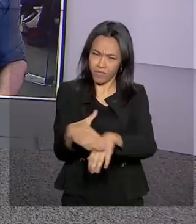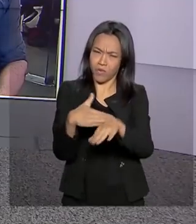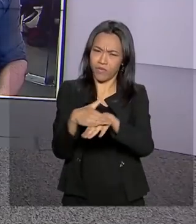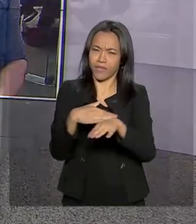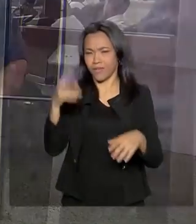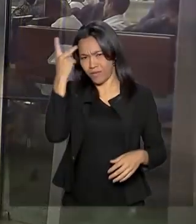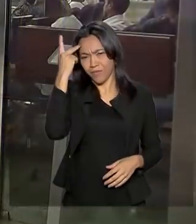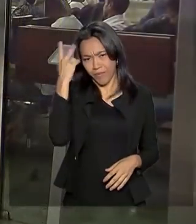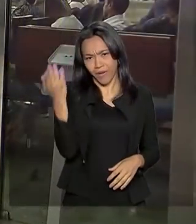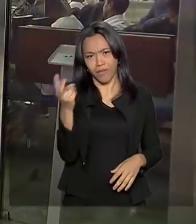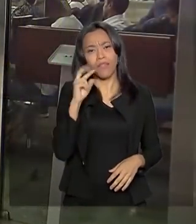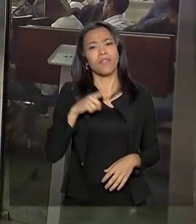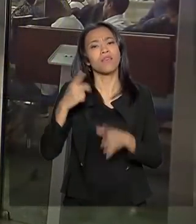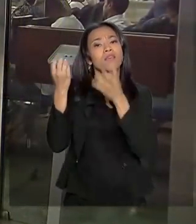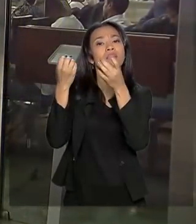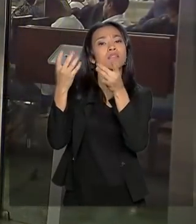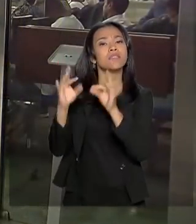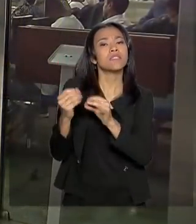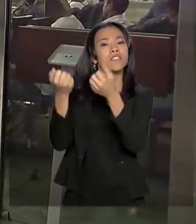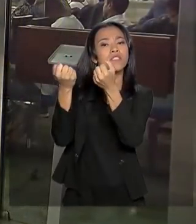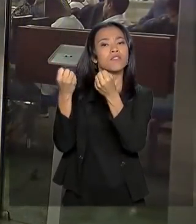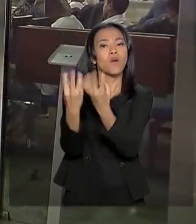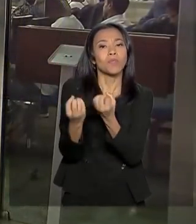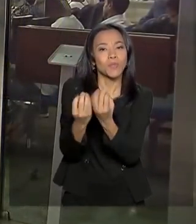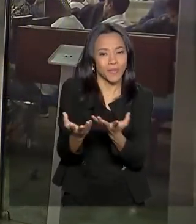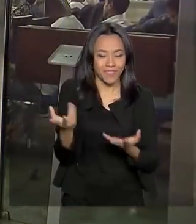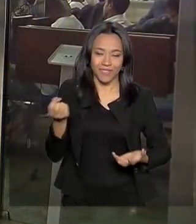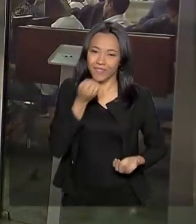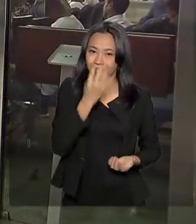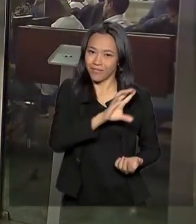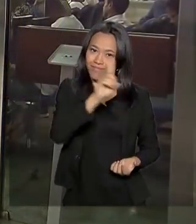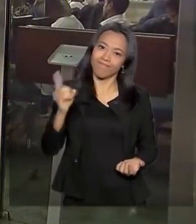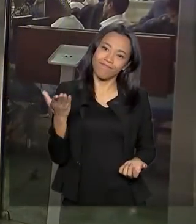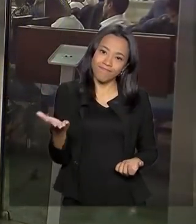repórter Dimas Soldi, que tem as informações para a gente. Olá, Dimas, bom dia.